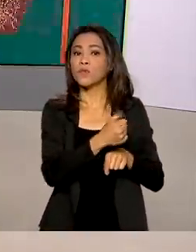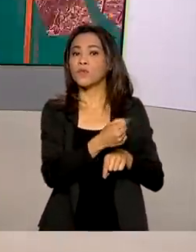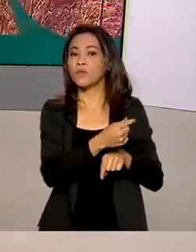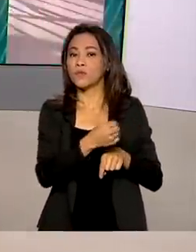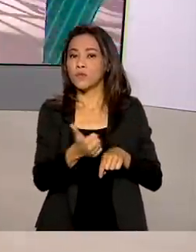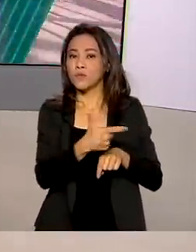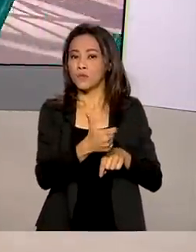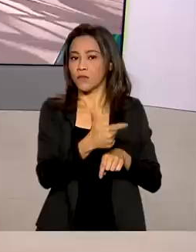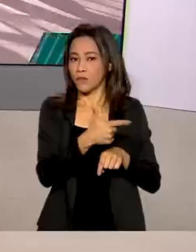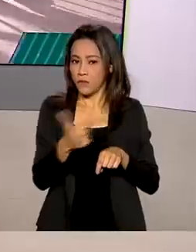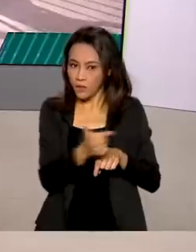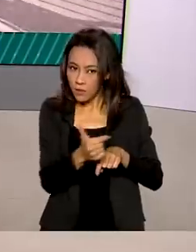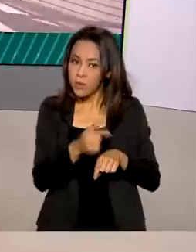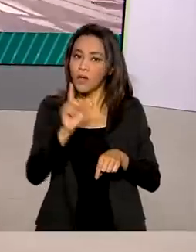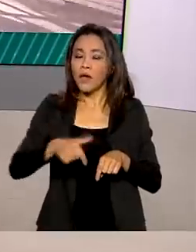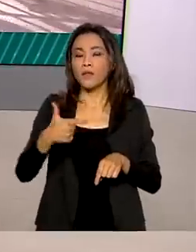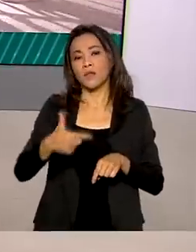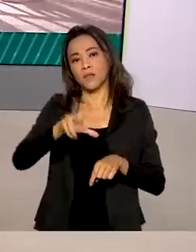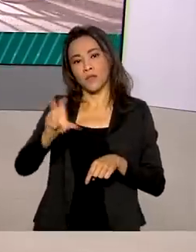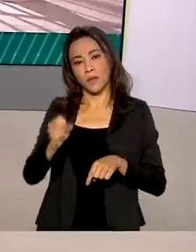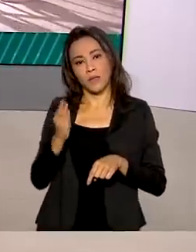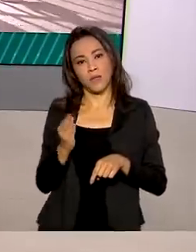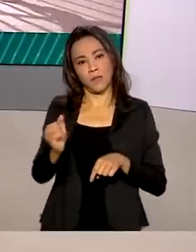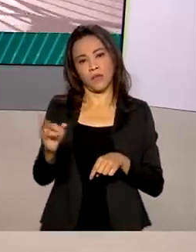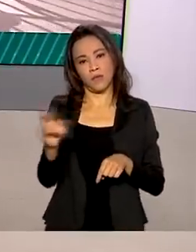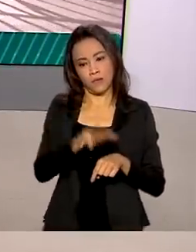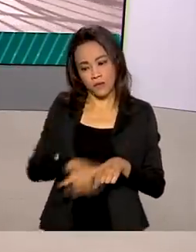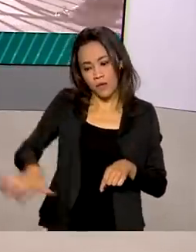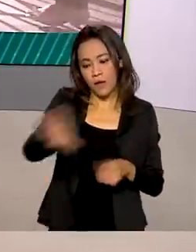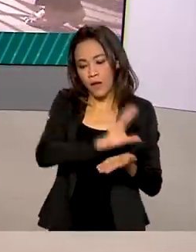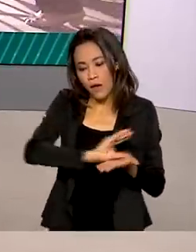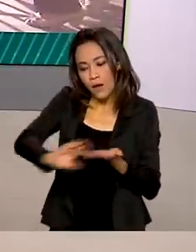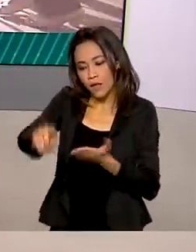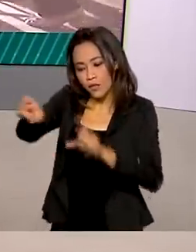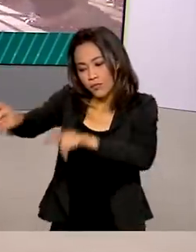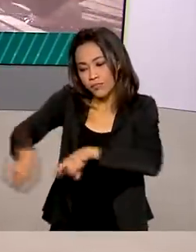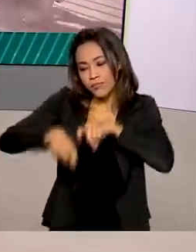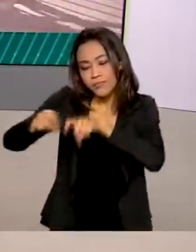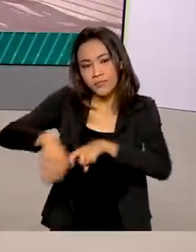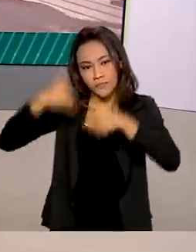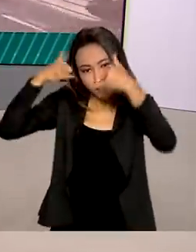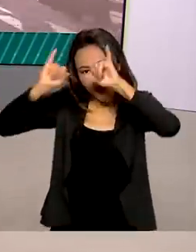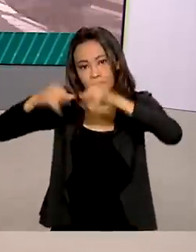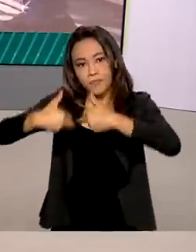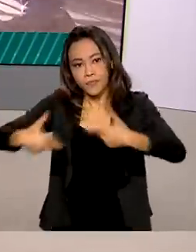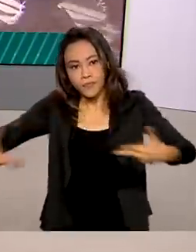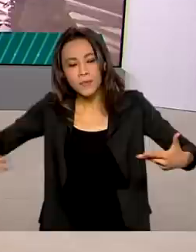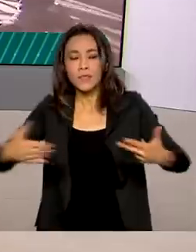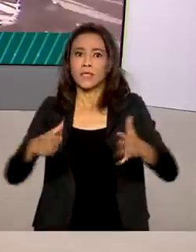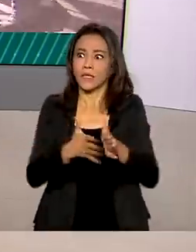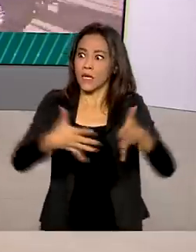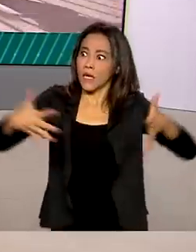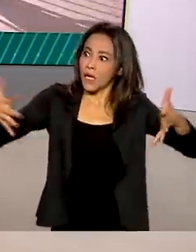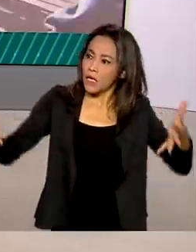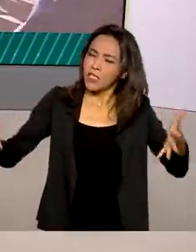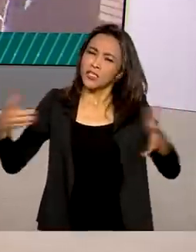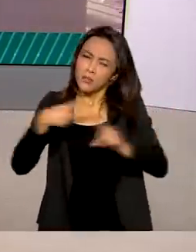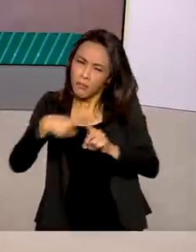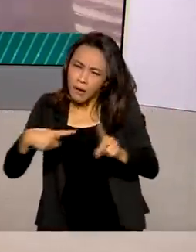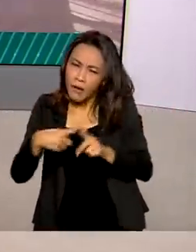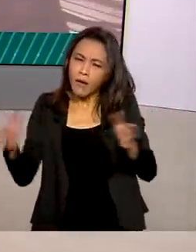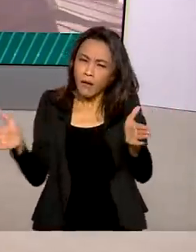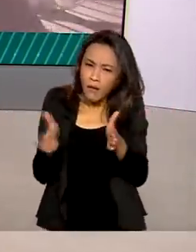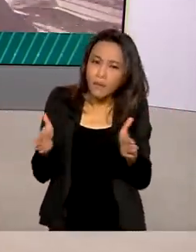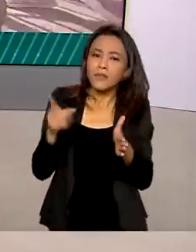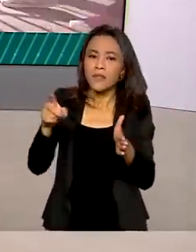bilhões de reais para financiar a produção agropecuária brasileira, incluindo grandes, médios e pequenos produtores ligados